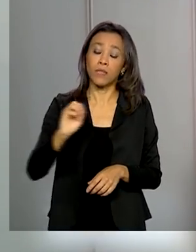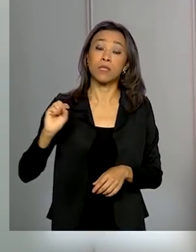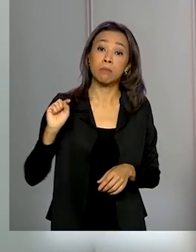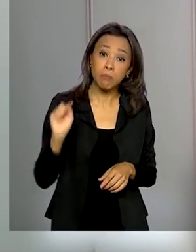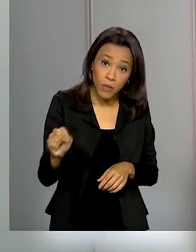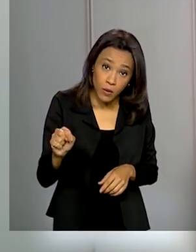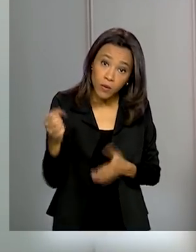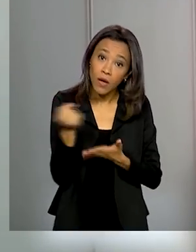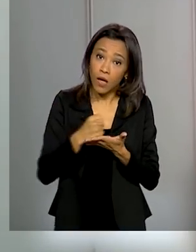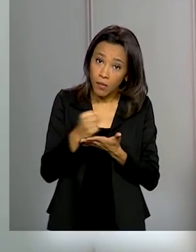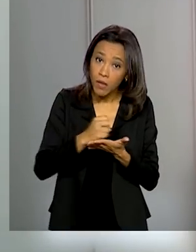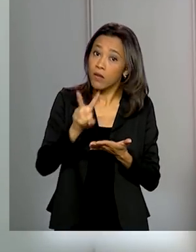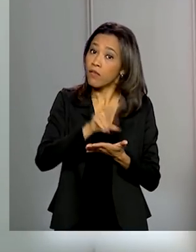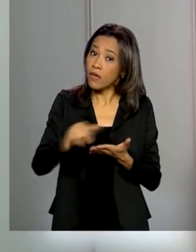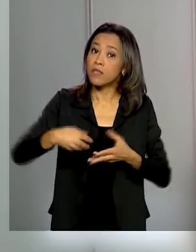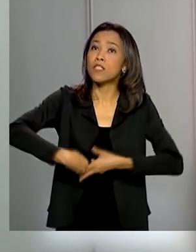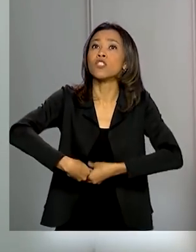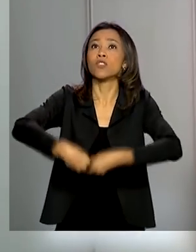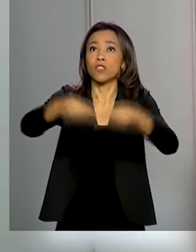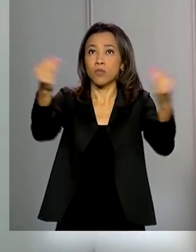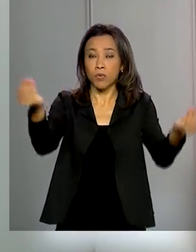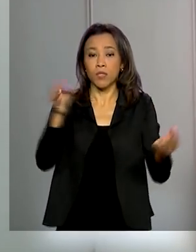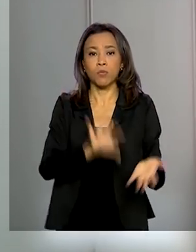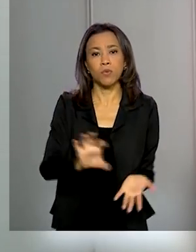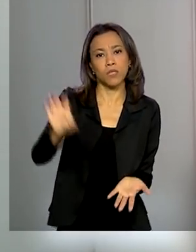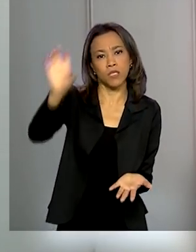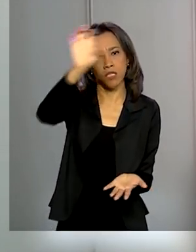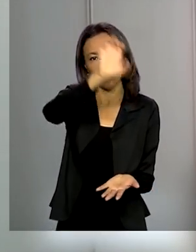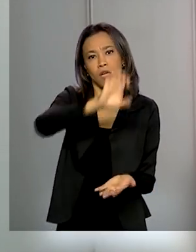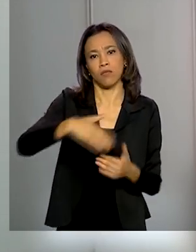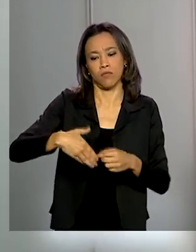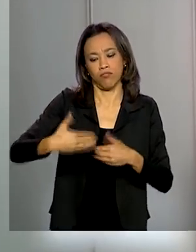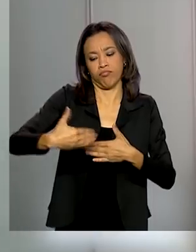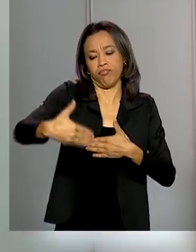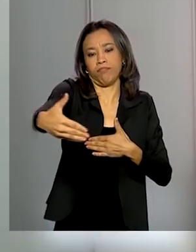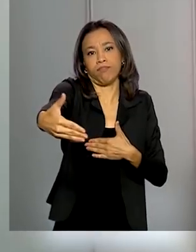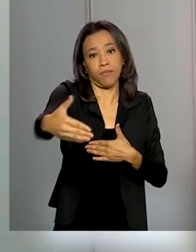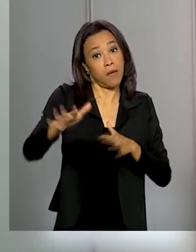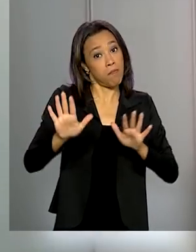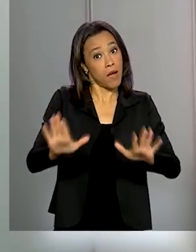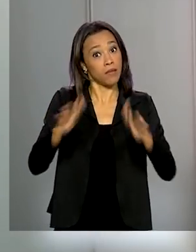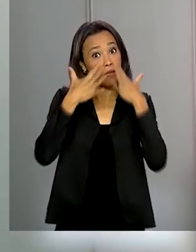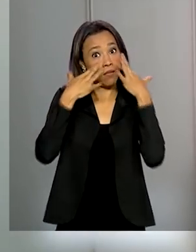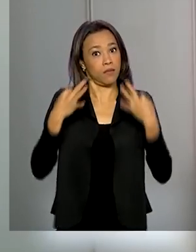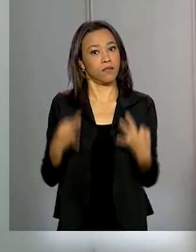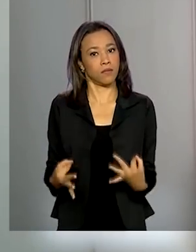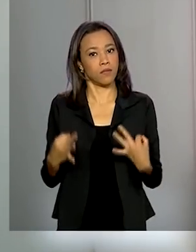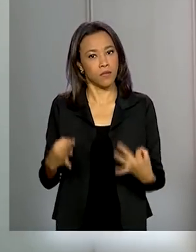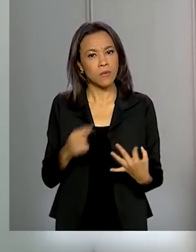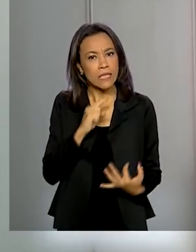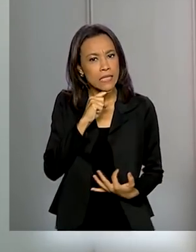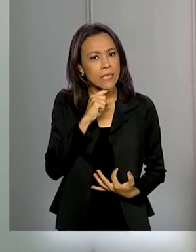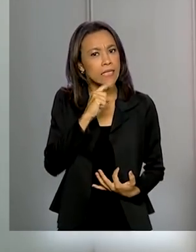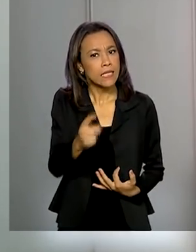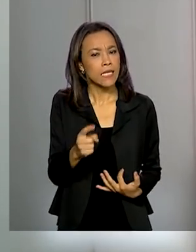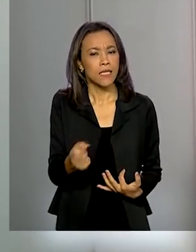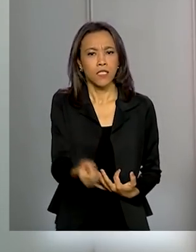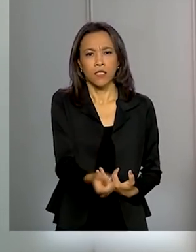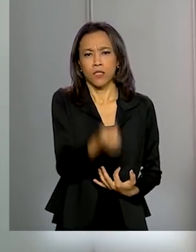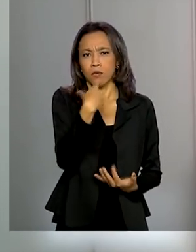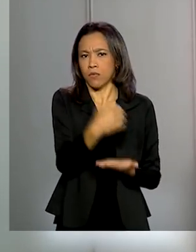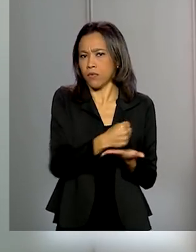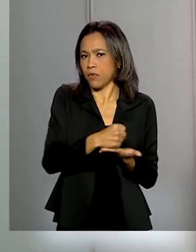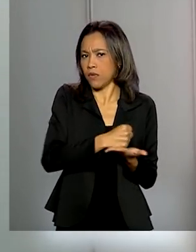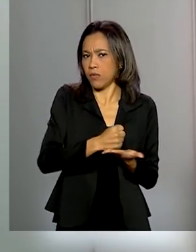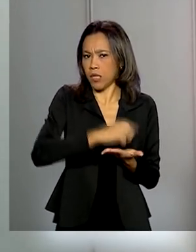serão distribuídas aos estados nos próximos dias. Mas fica o alerta, ninguém deve utilizar a